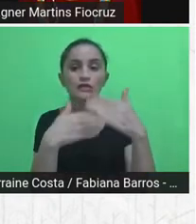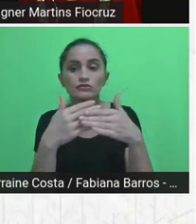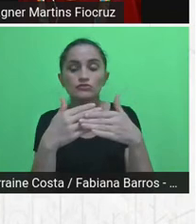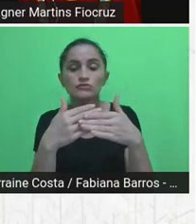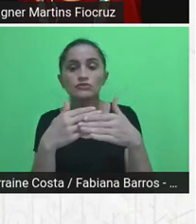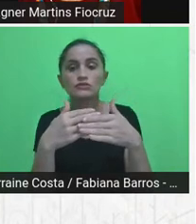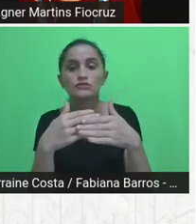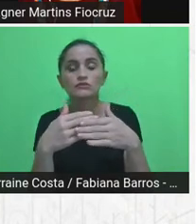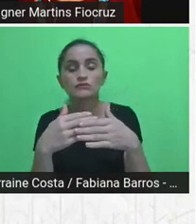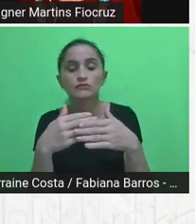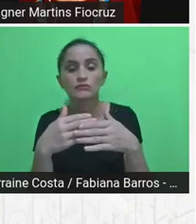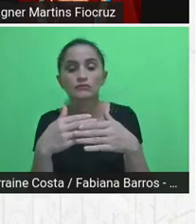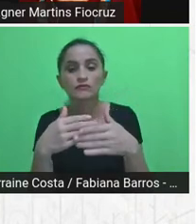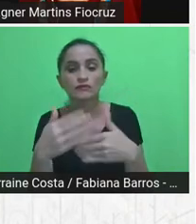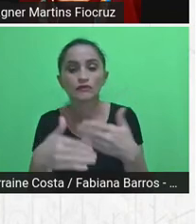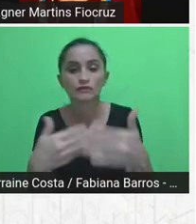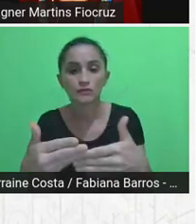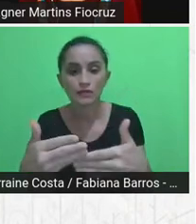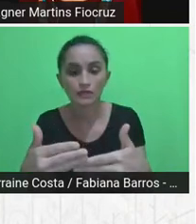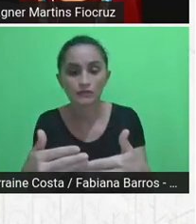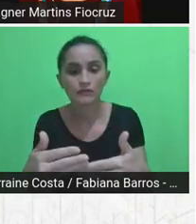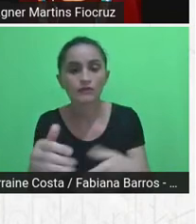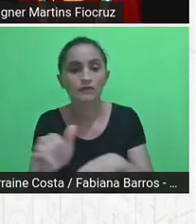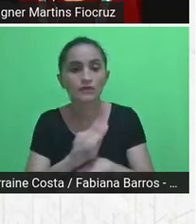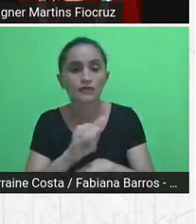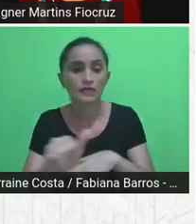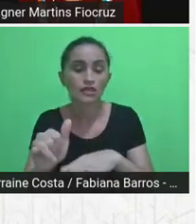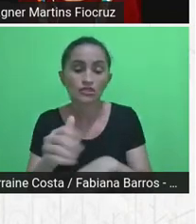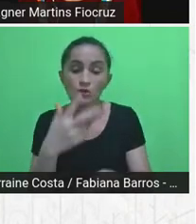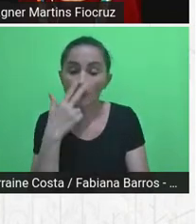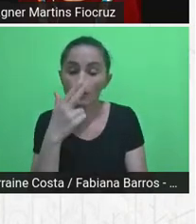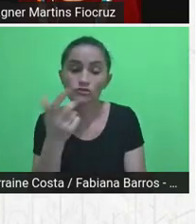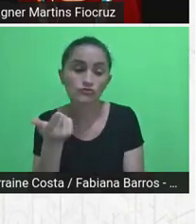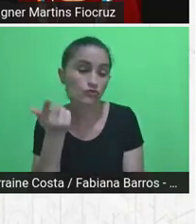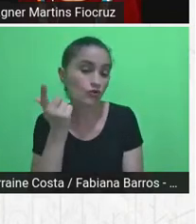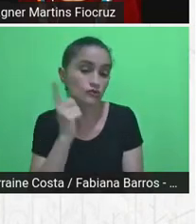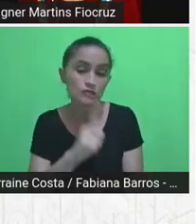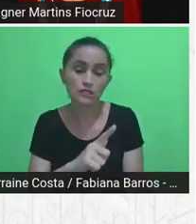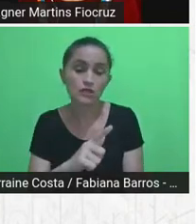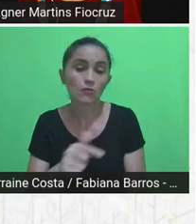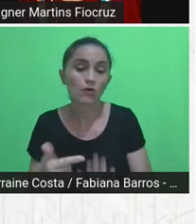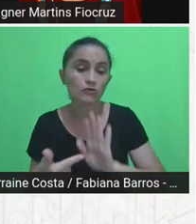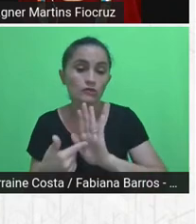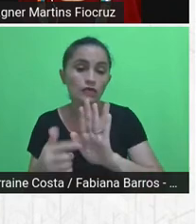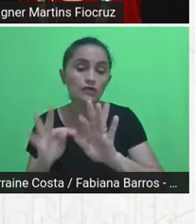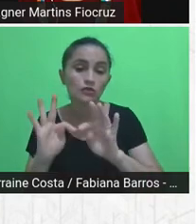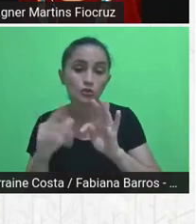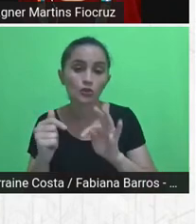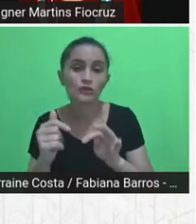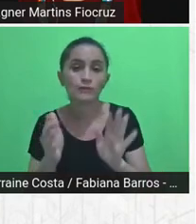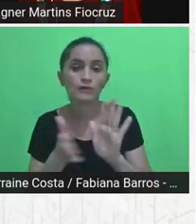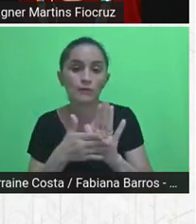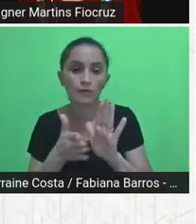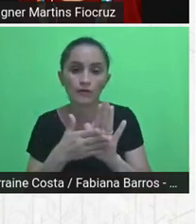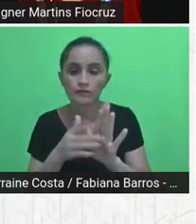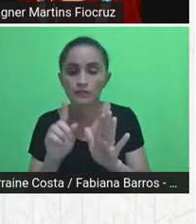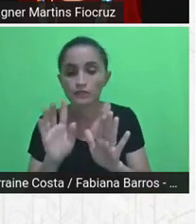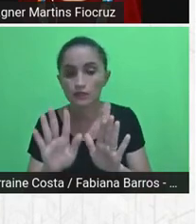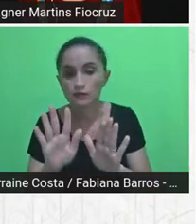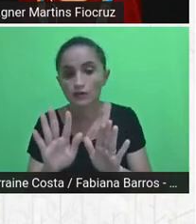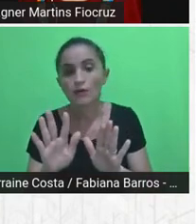conseguir fazer toda a apresentação. Mas a Antônia Sheila está aqui comigo, ela foi uma das